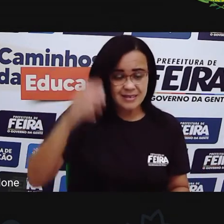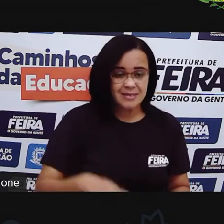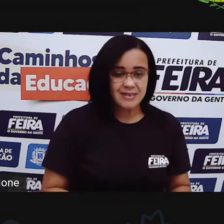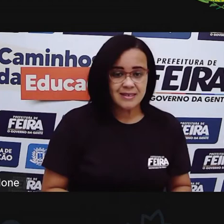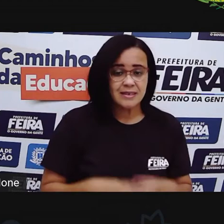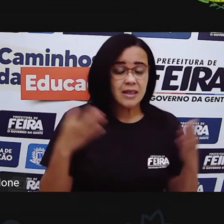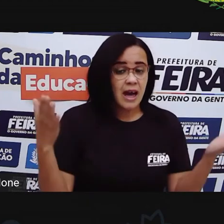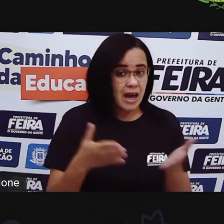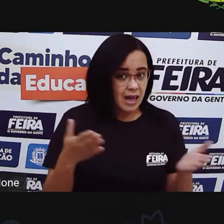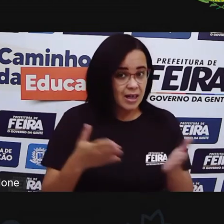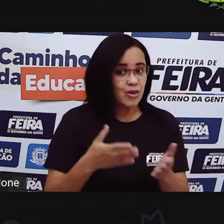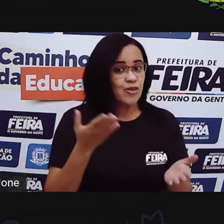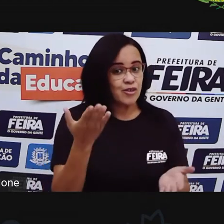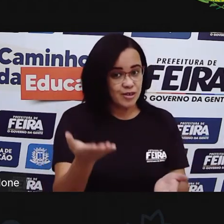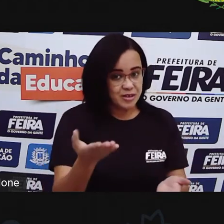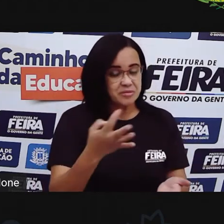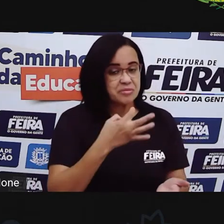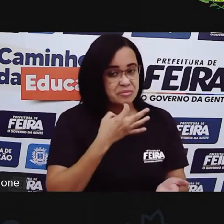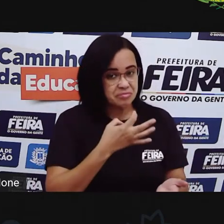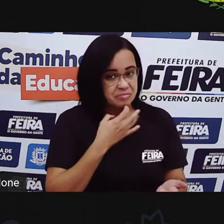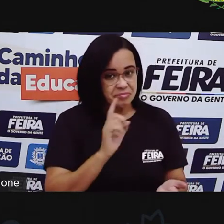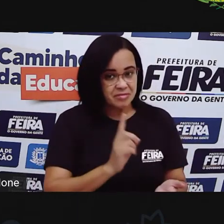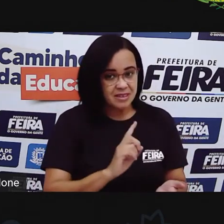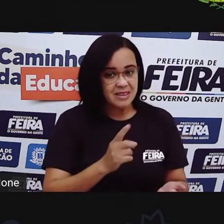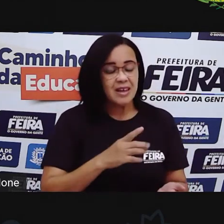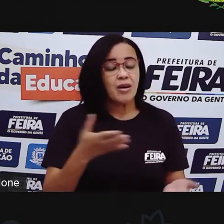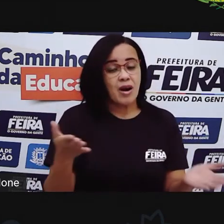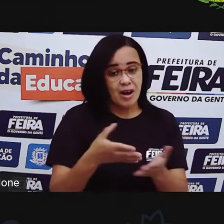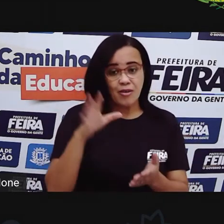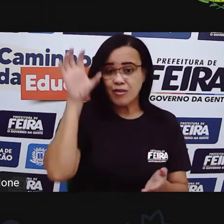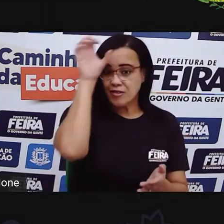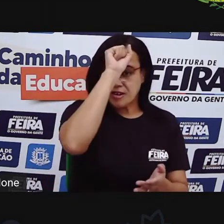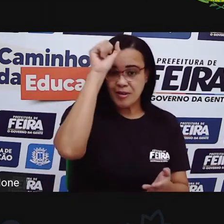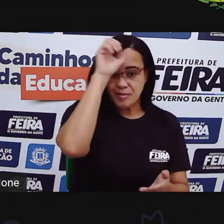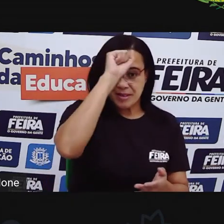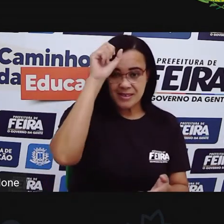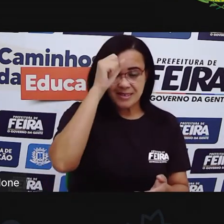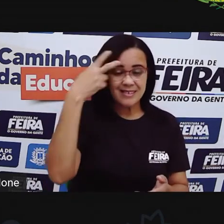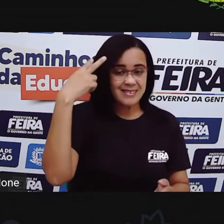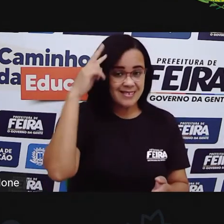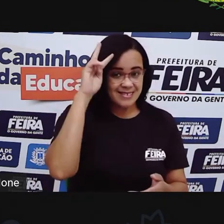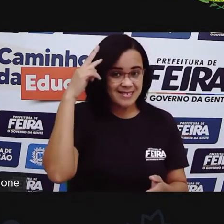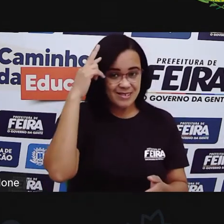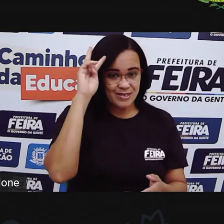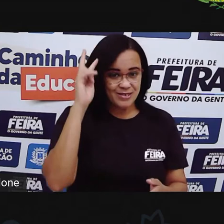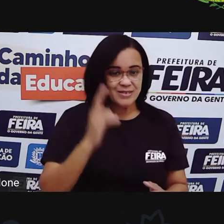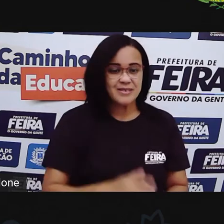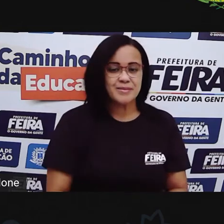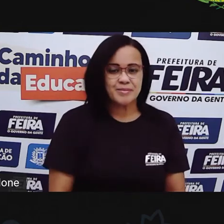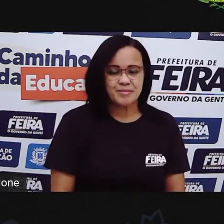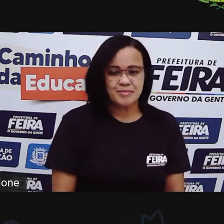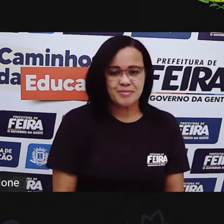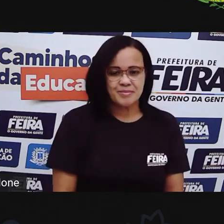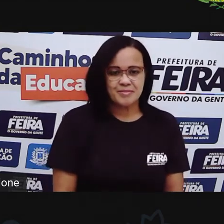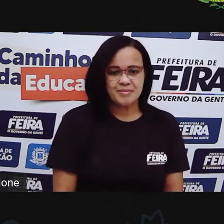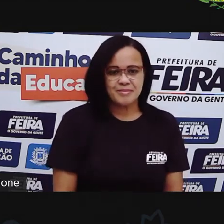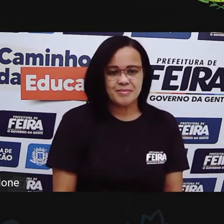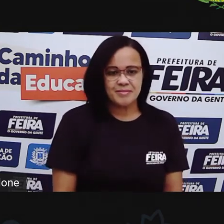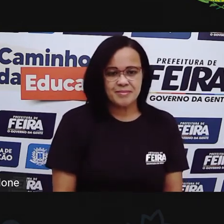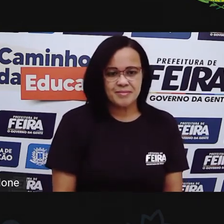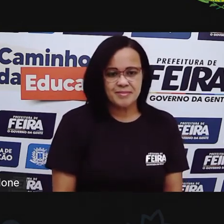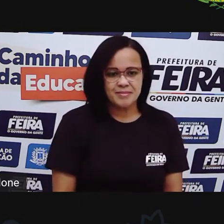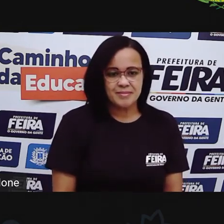conhecer agora. Será que você vai gostar também, como eu gosto muito dessa história? Vamos ver. Ó, a